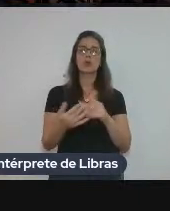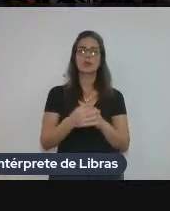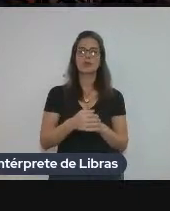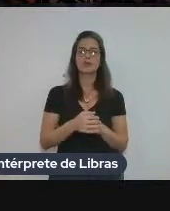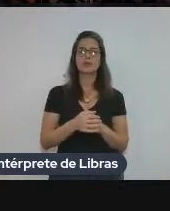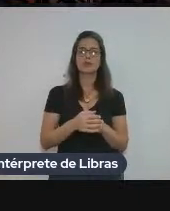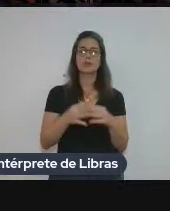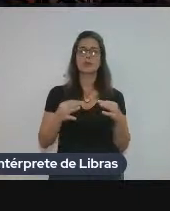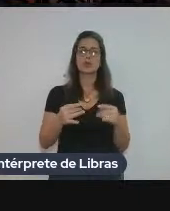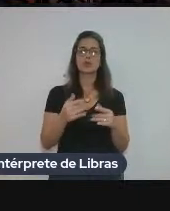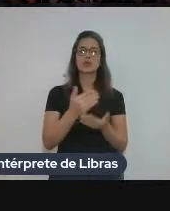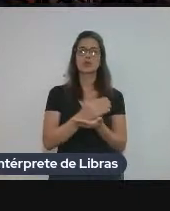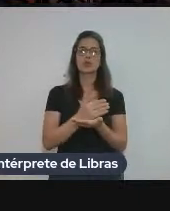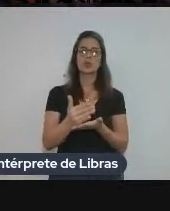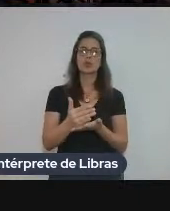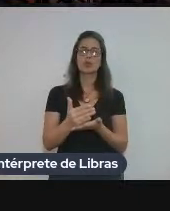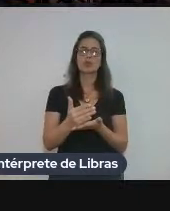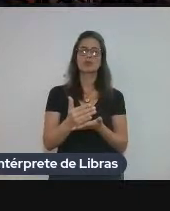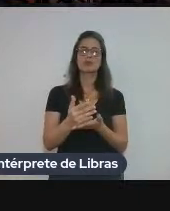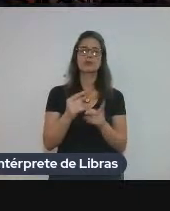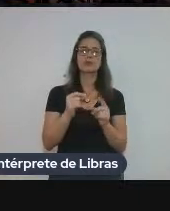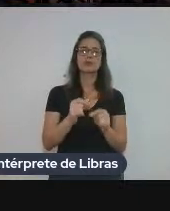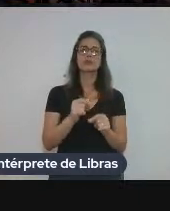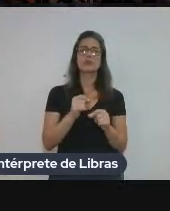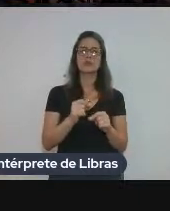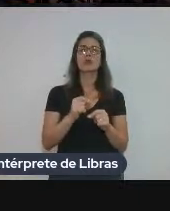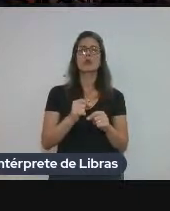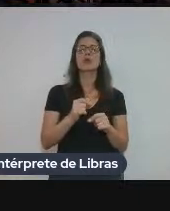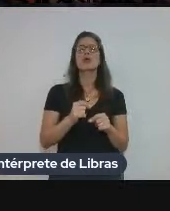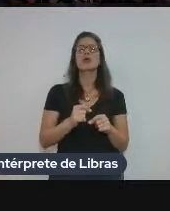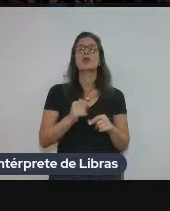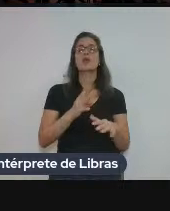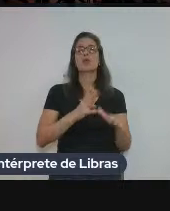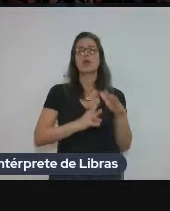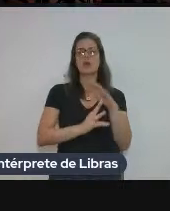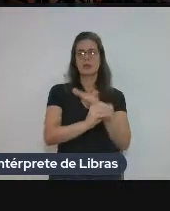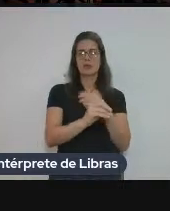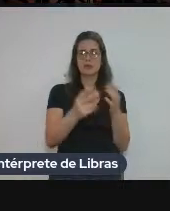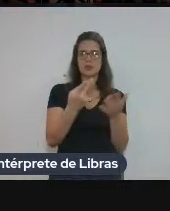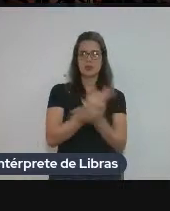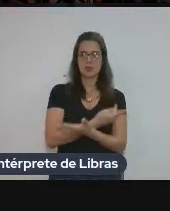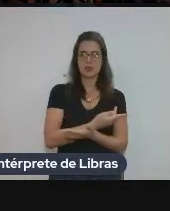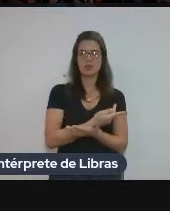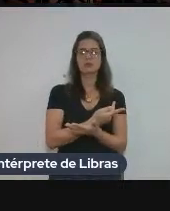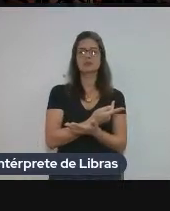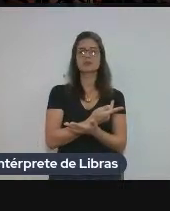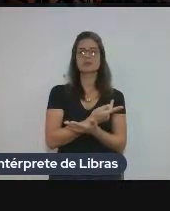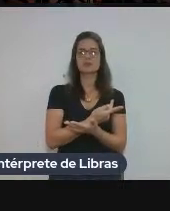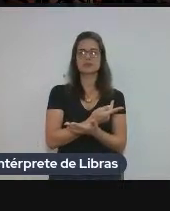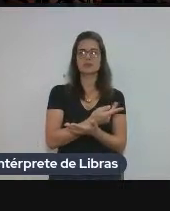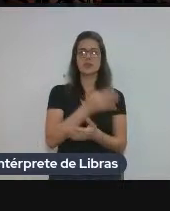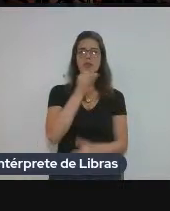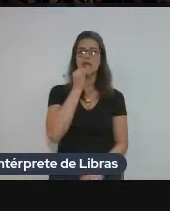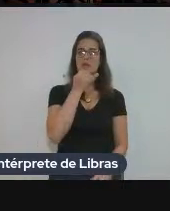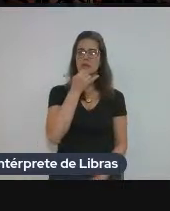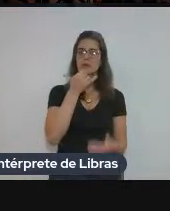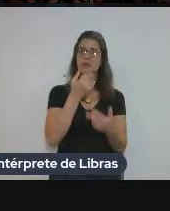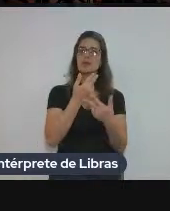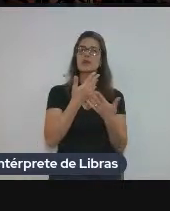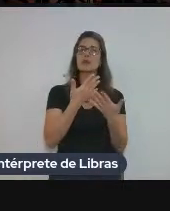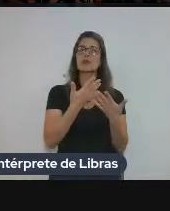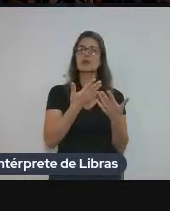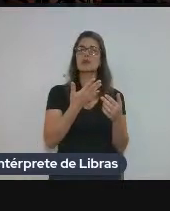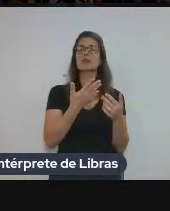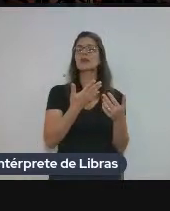Bom, tudo começou com a crise migratória, que a Júlia já explicou bem. Infelizmente, as coisas não